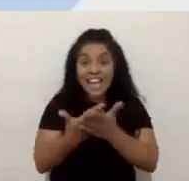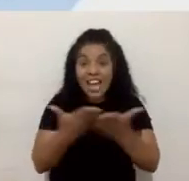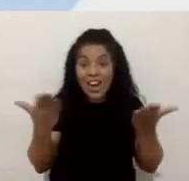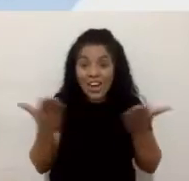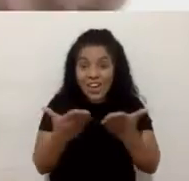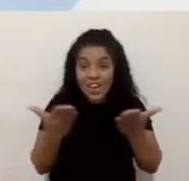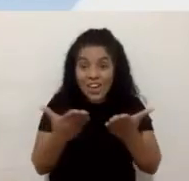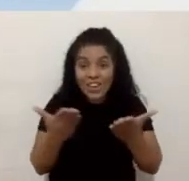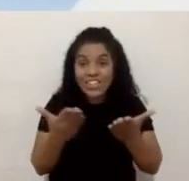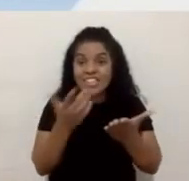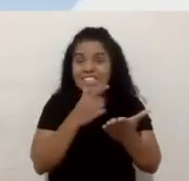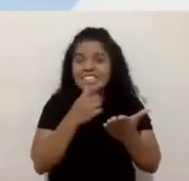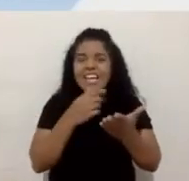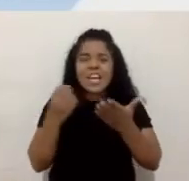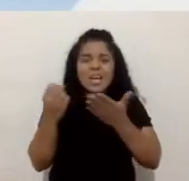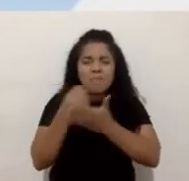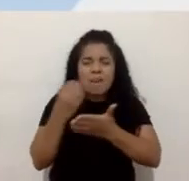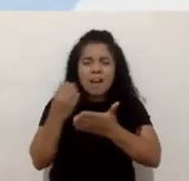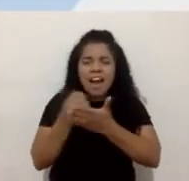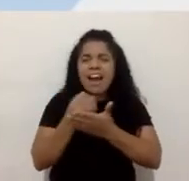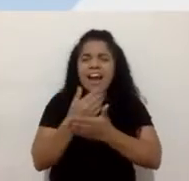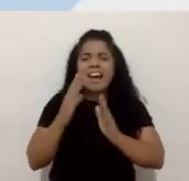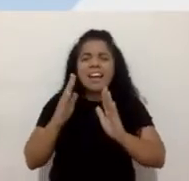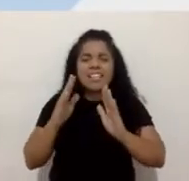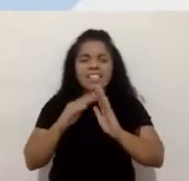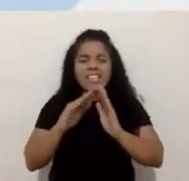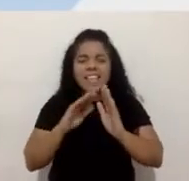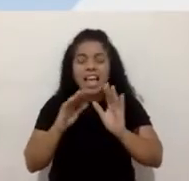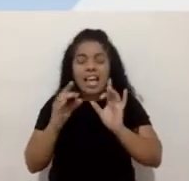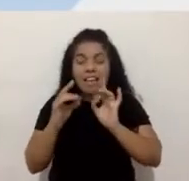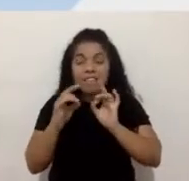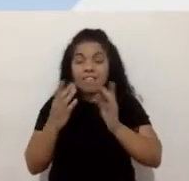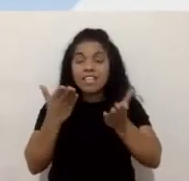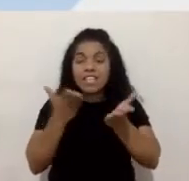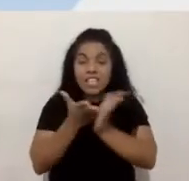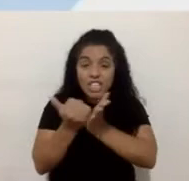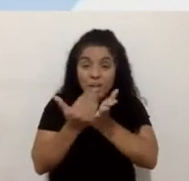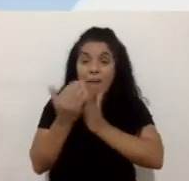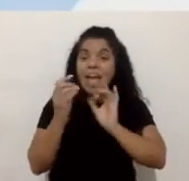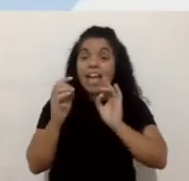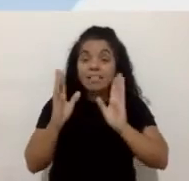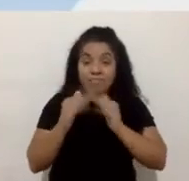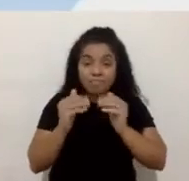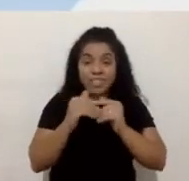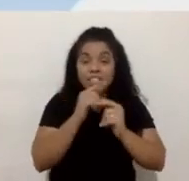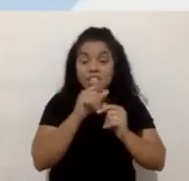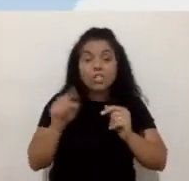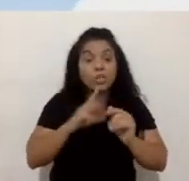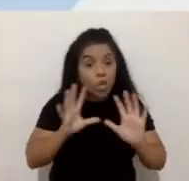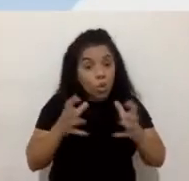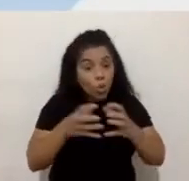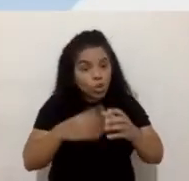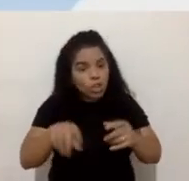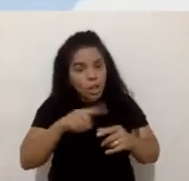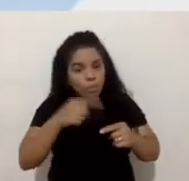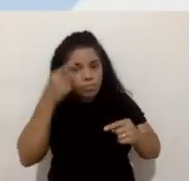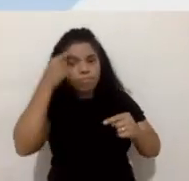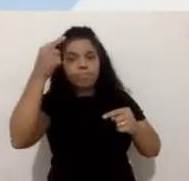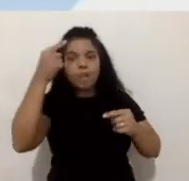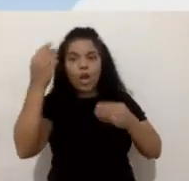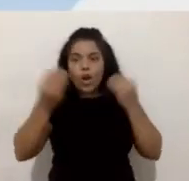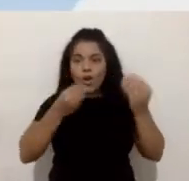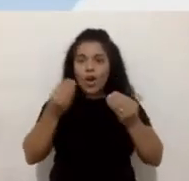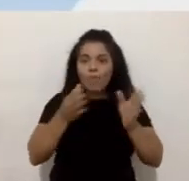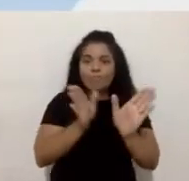manda feedbacks, manda pedidos. E isso foi um estímulo para o time passar a incorporar essas tratativas de acessibilidade em todas as